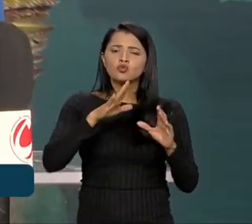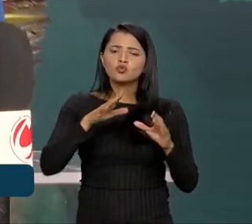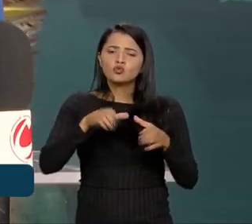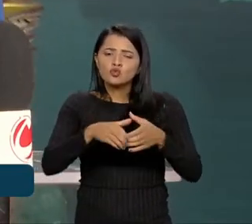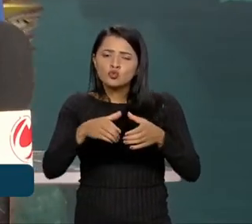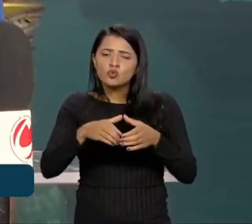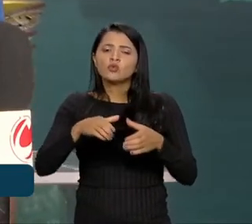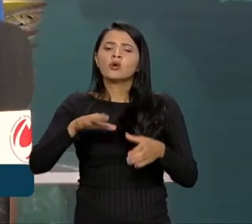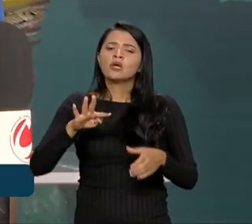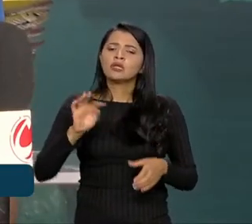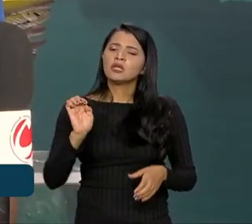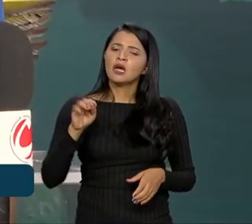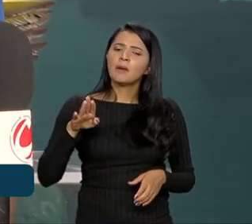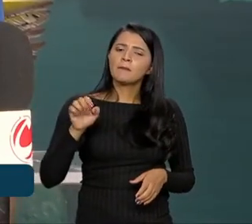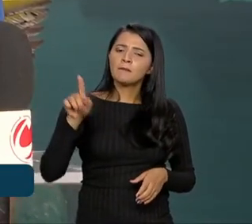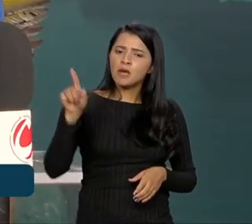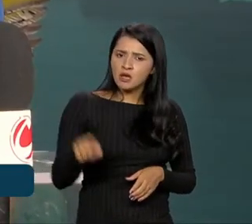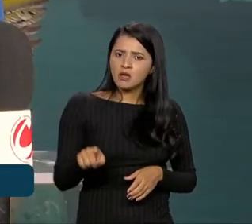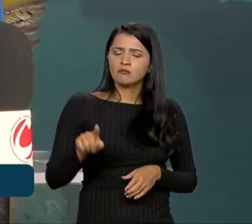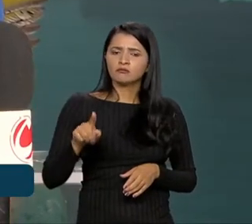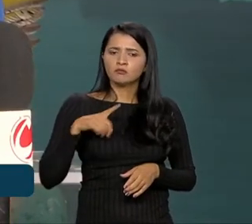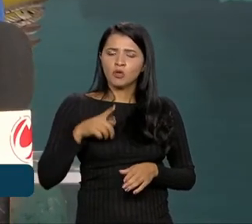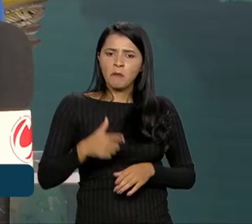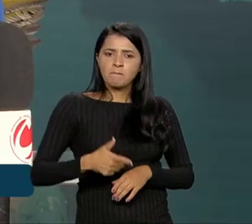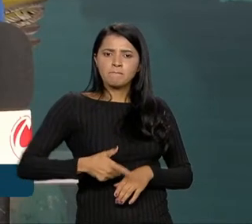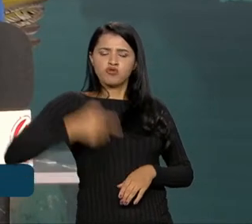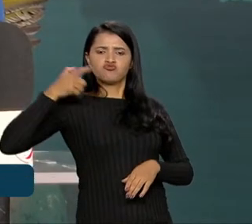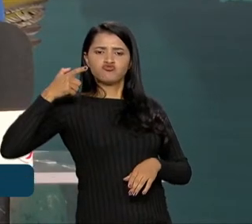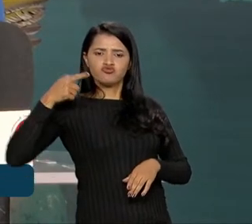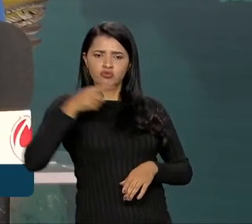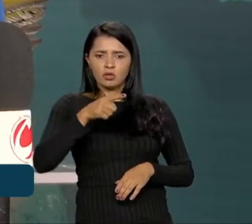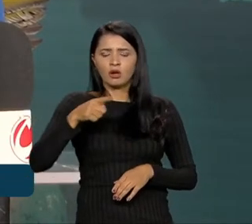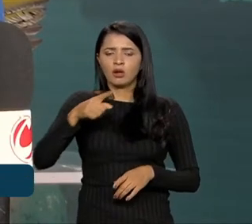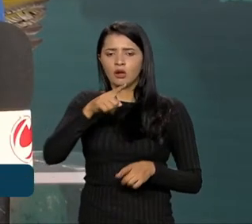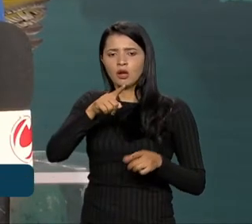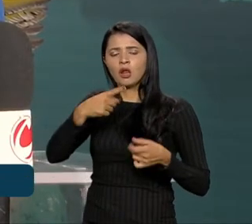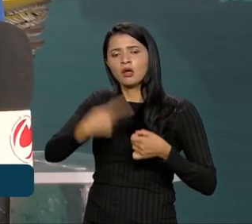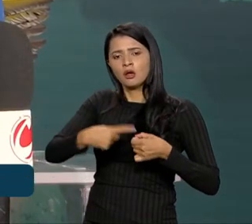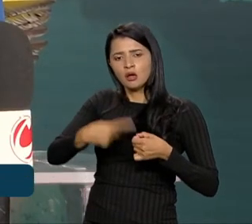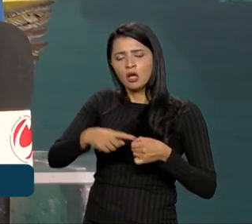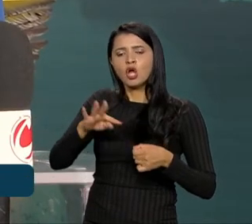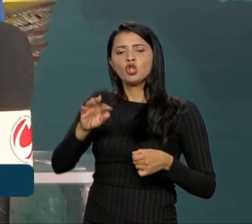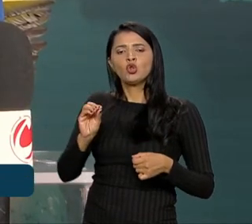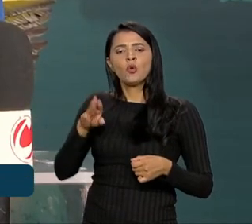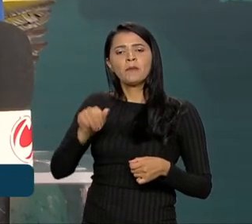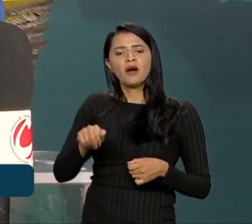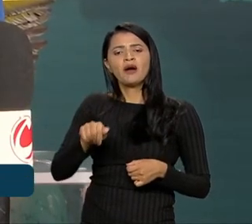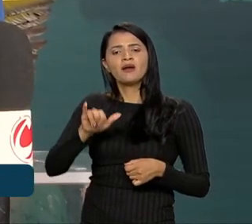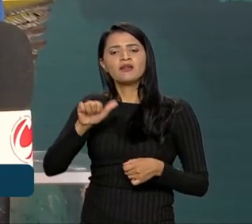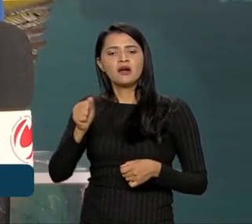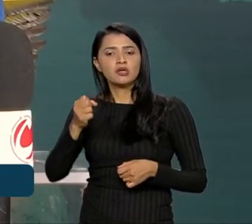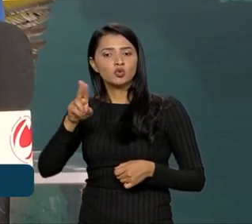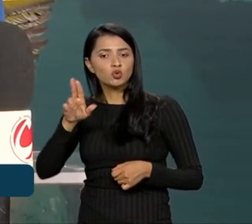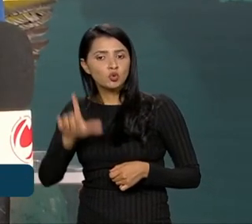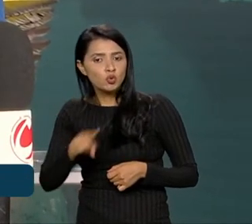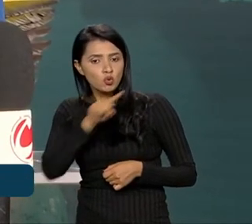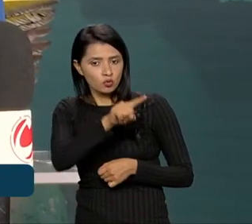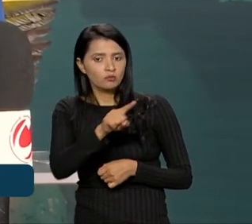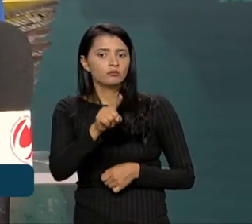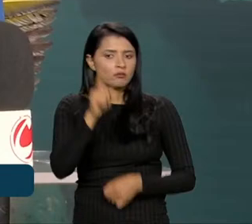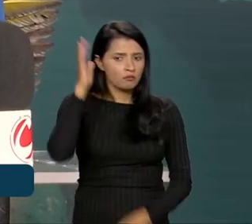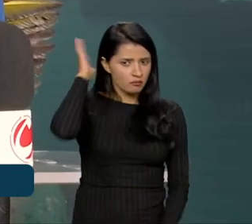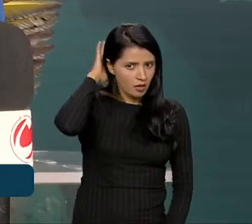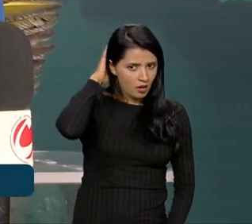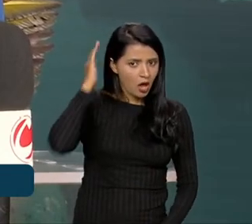baleado na sexta-feira, aqui na sexta-feira, no município de Tomé-a-Sul, no nordeste do Pará. Segundo o Ministério